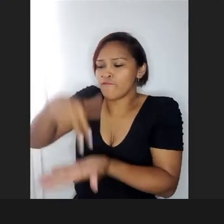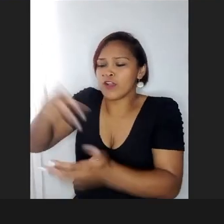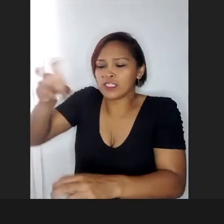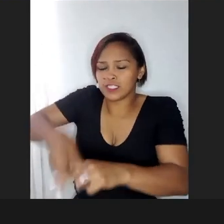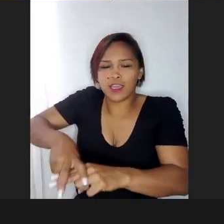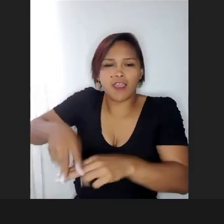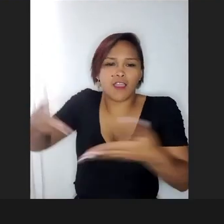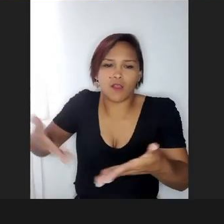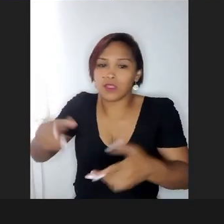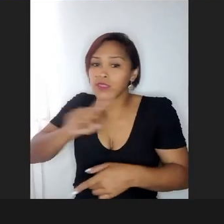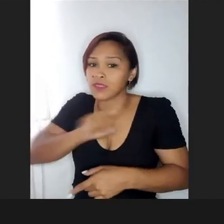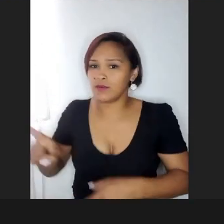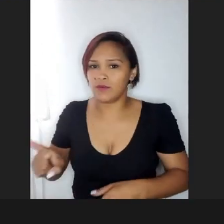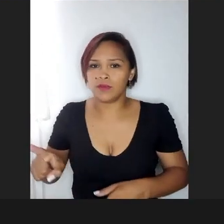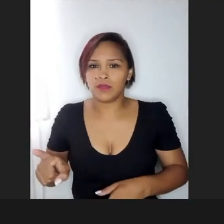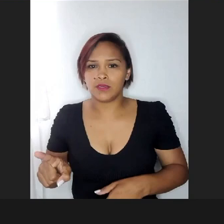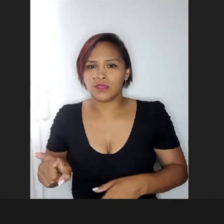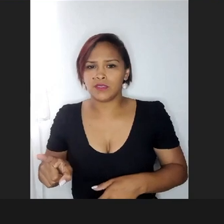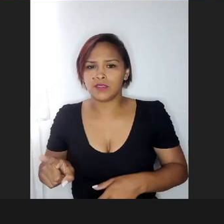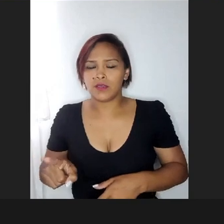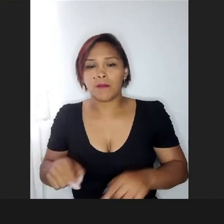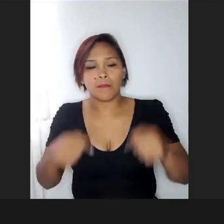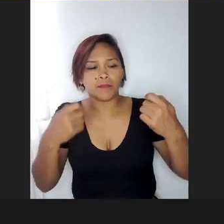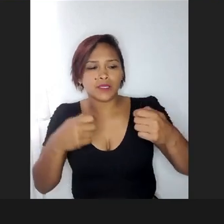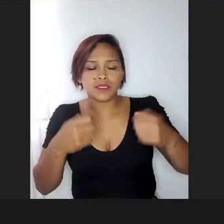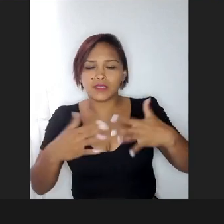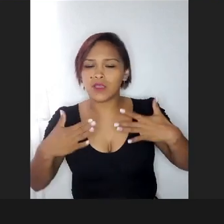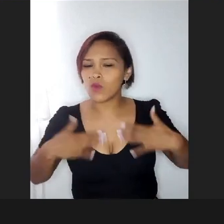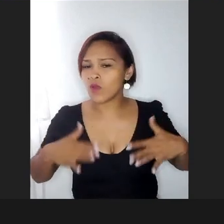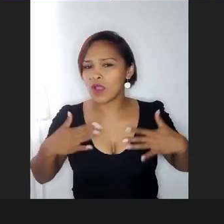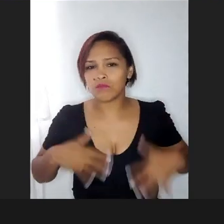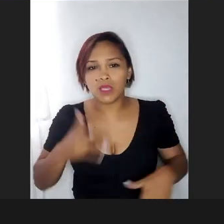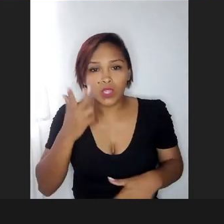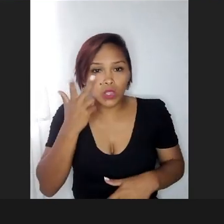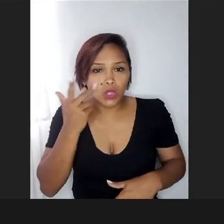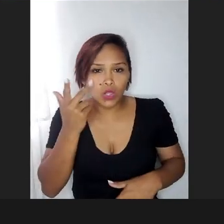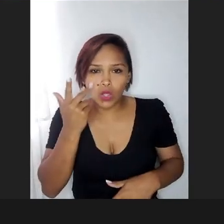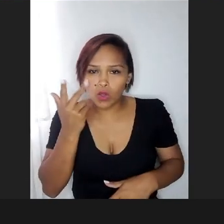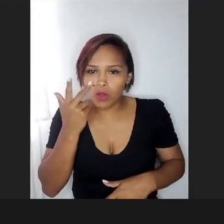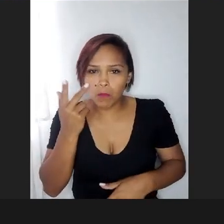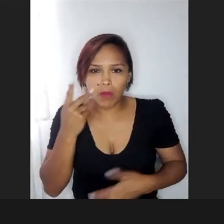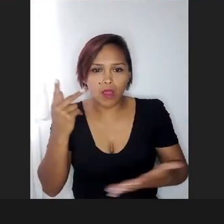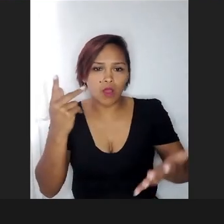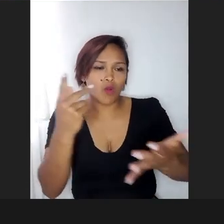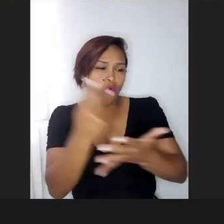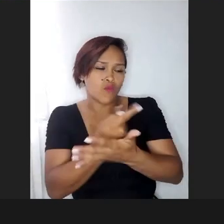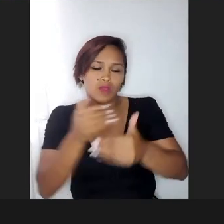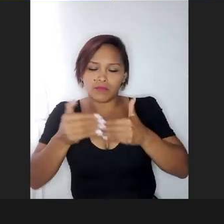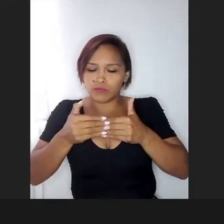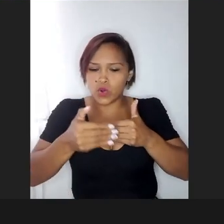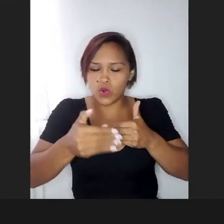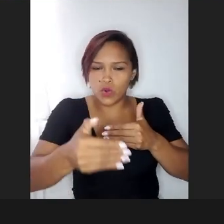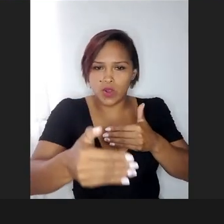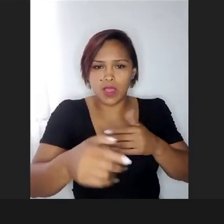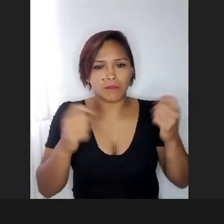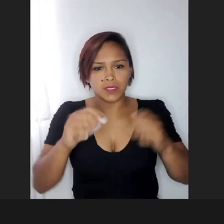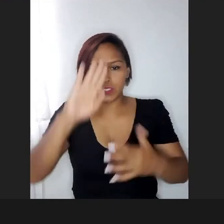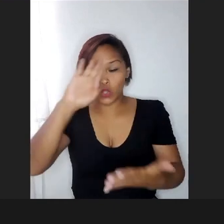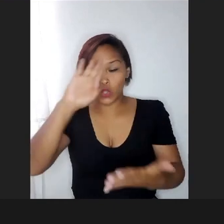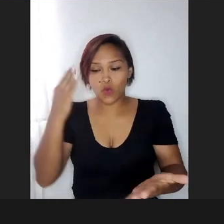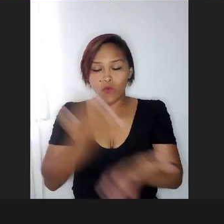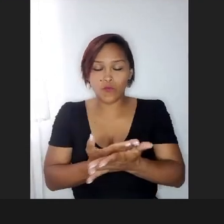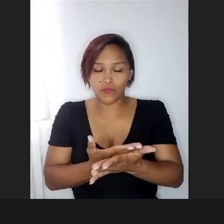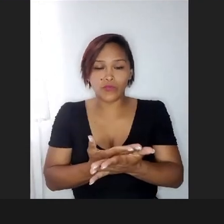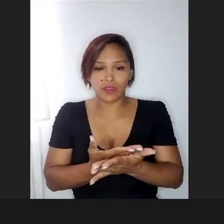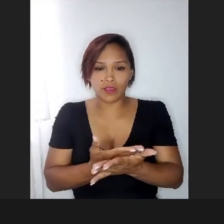isso vem, isso vai vir assim, de uma forma natural, a gente tem que confiar que isso vai acontecer, não deixando